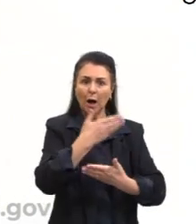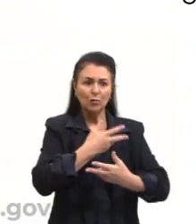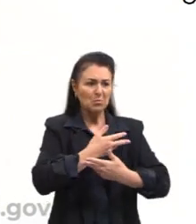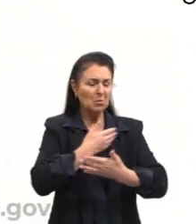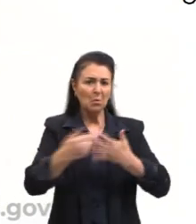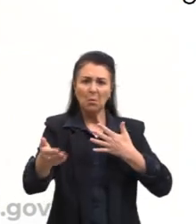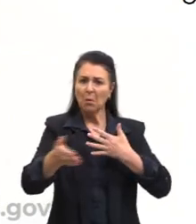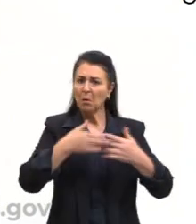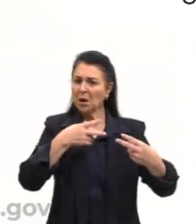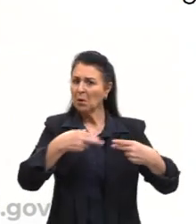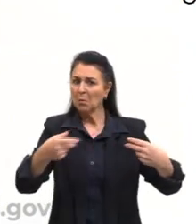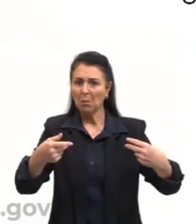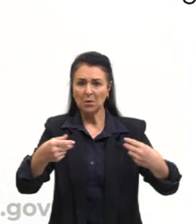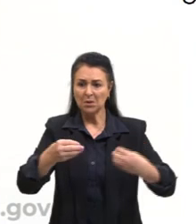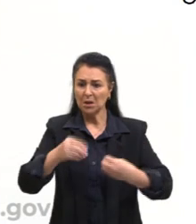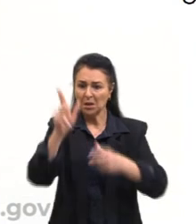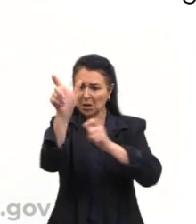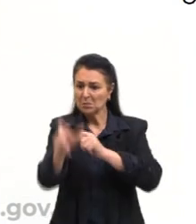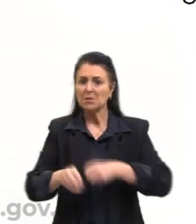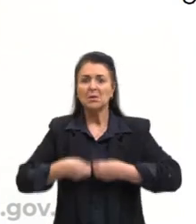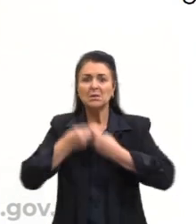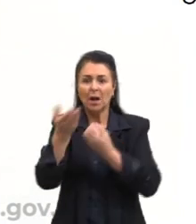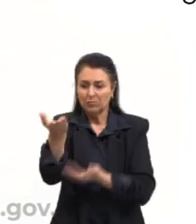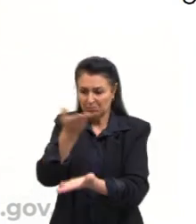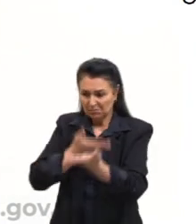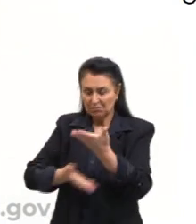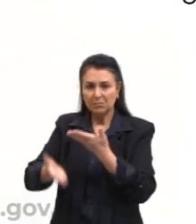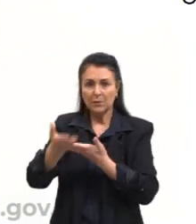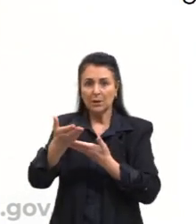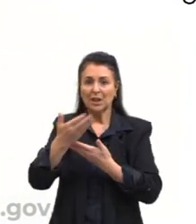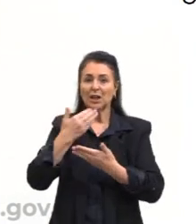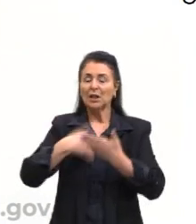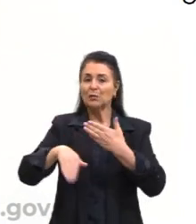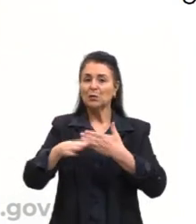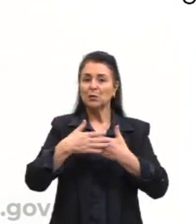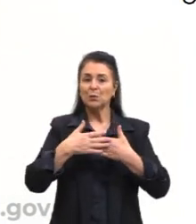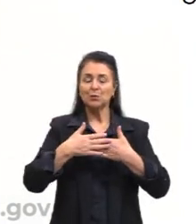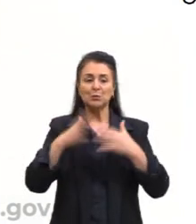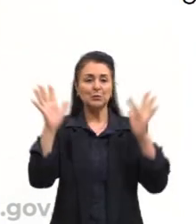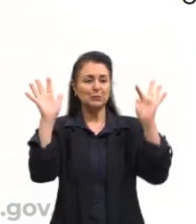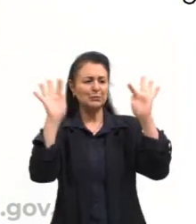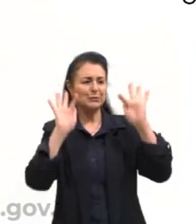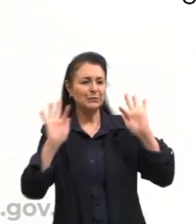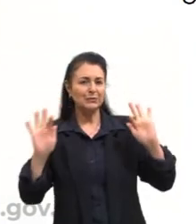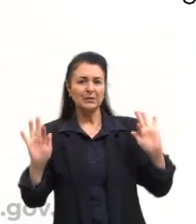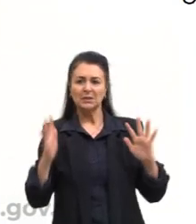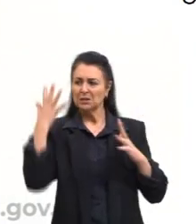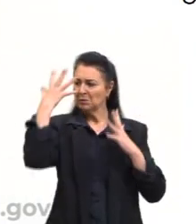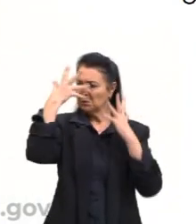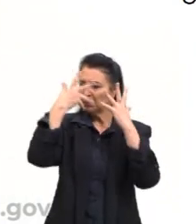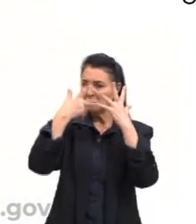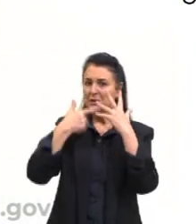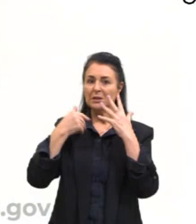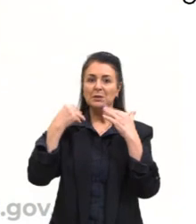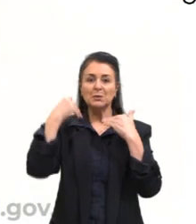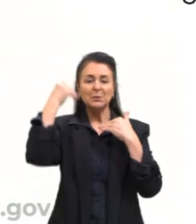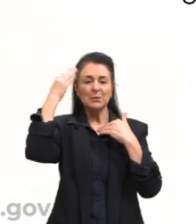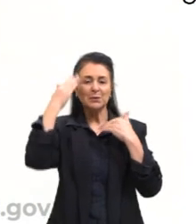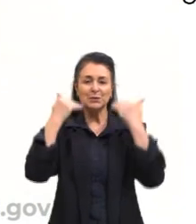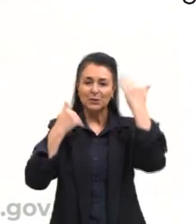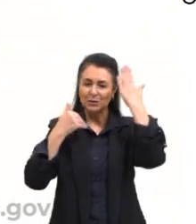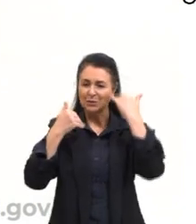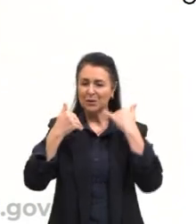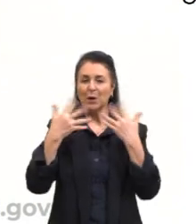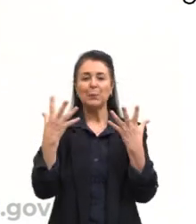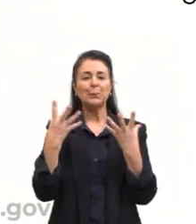qualquer coisa que lhes davam. Andavam todos tão bem dispostos, tão bem feitos e galantes, com suas tinturas que muito